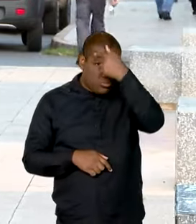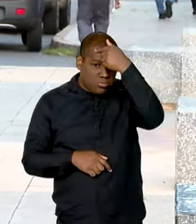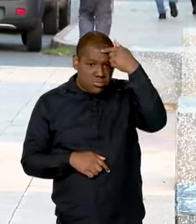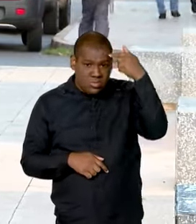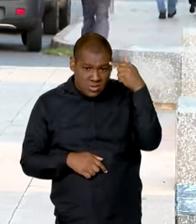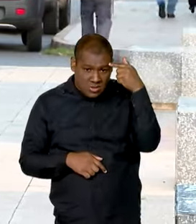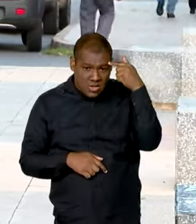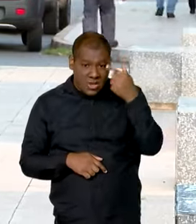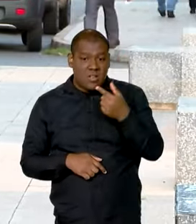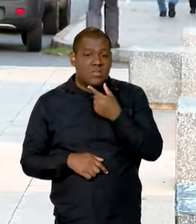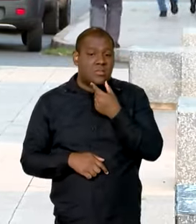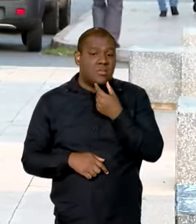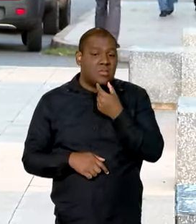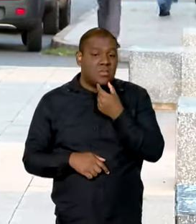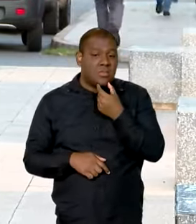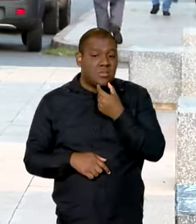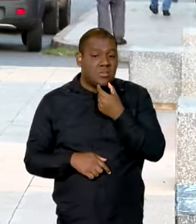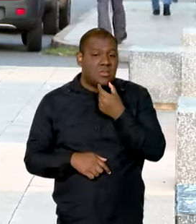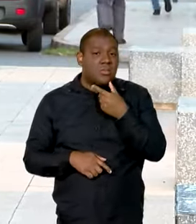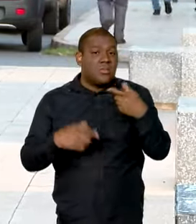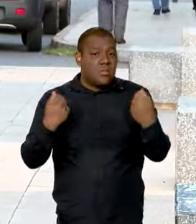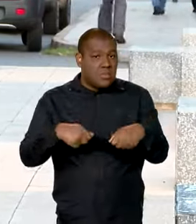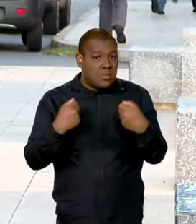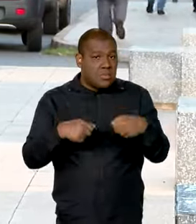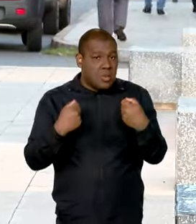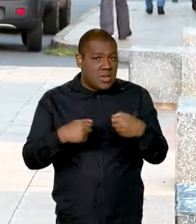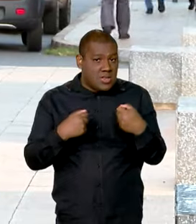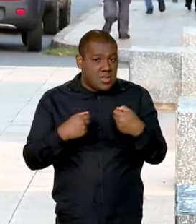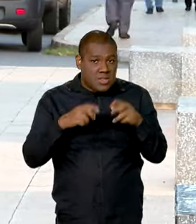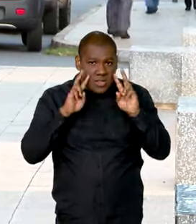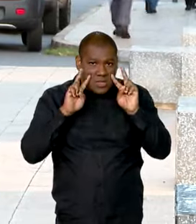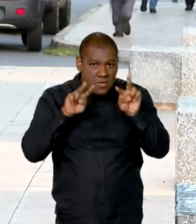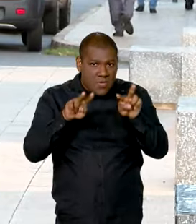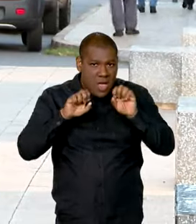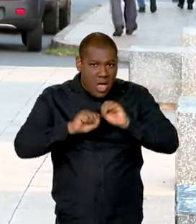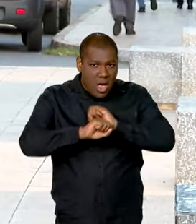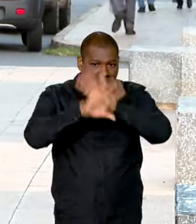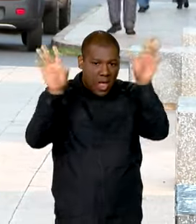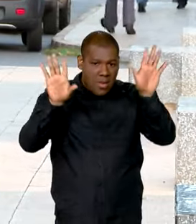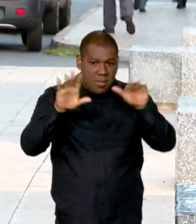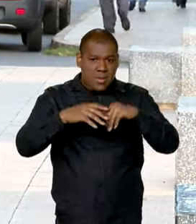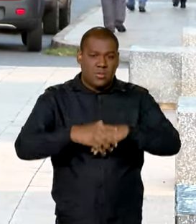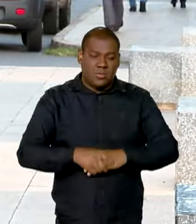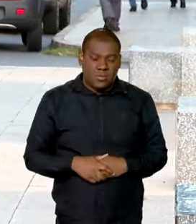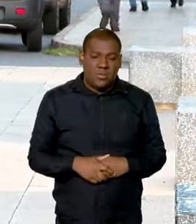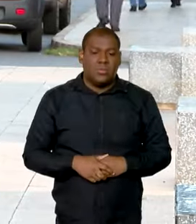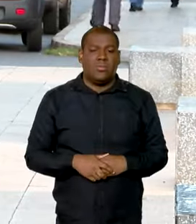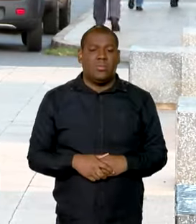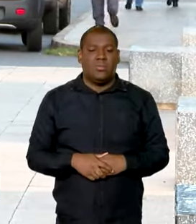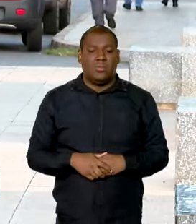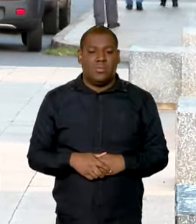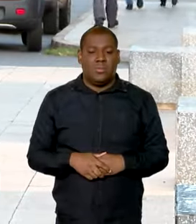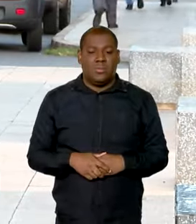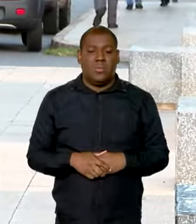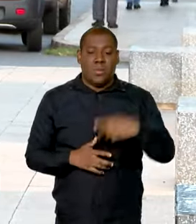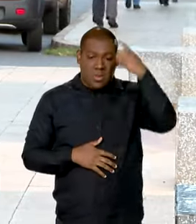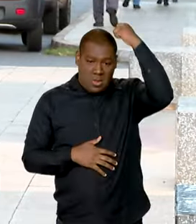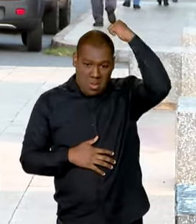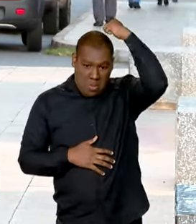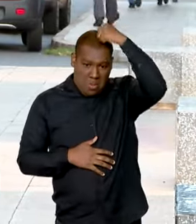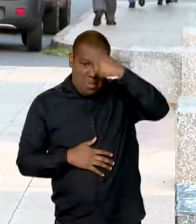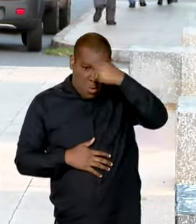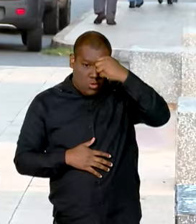queixo do motorista devem estar perfeitamente visíveis. E fica mantida a restrição ao uso de bonés,